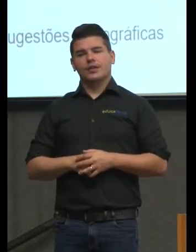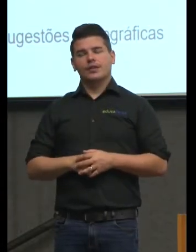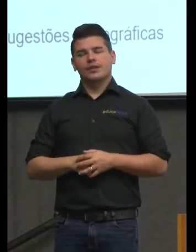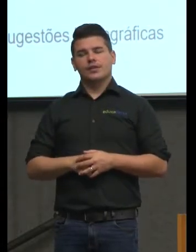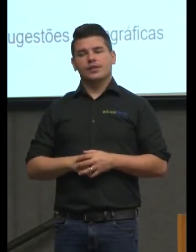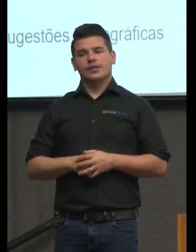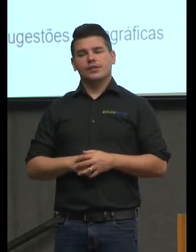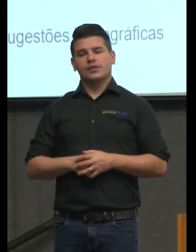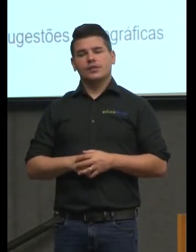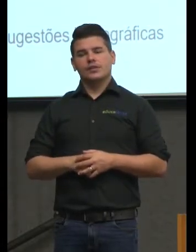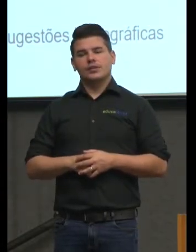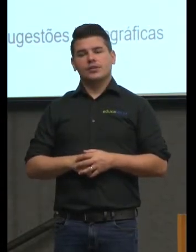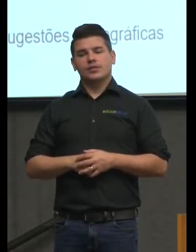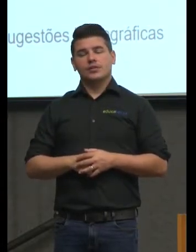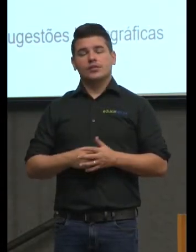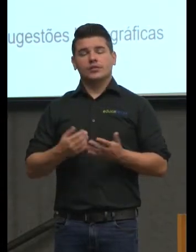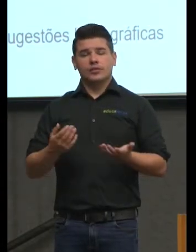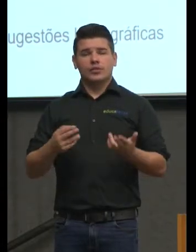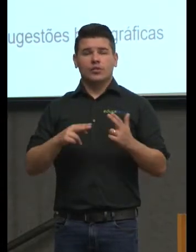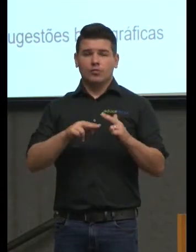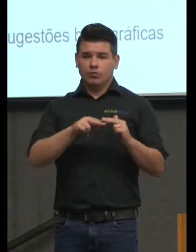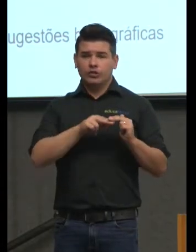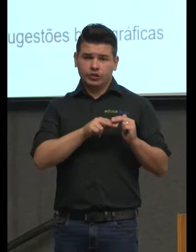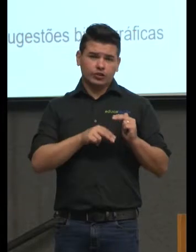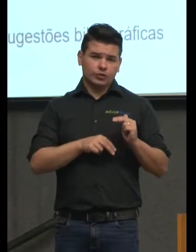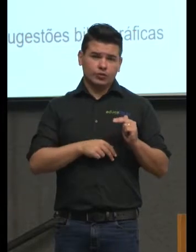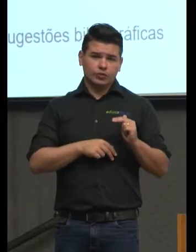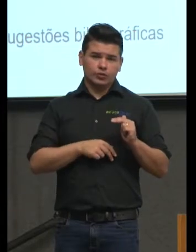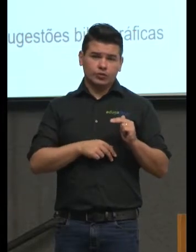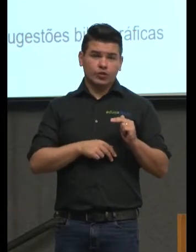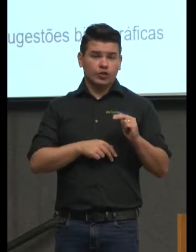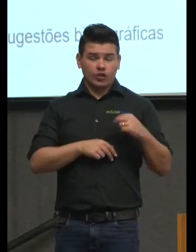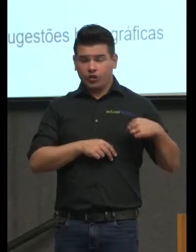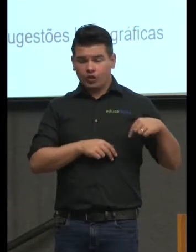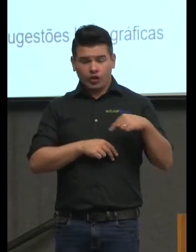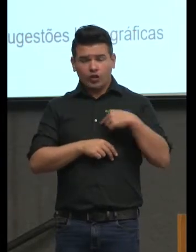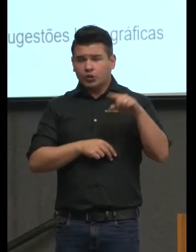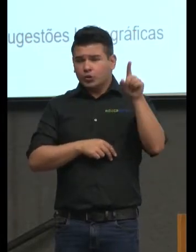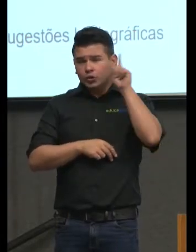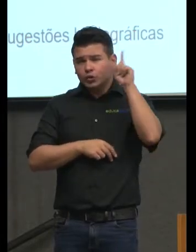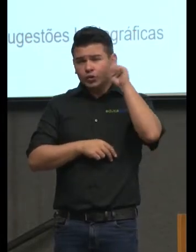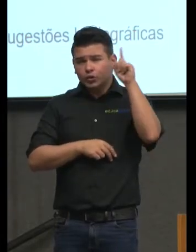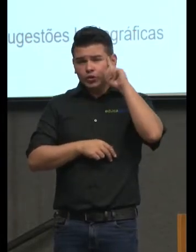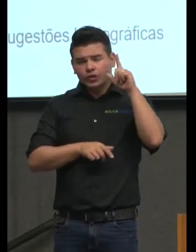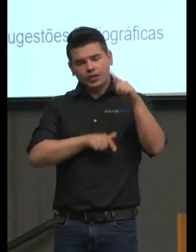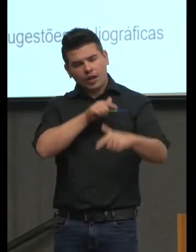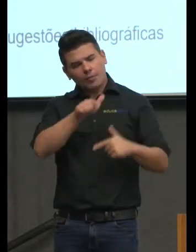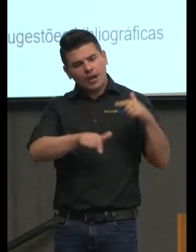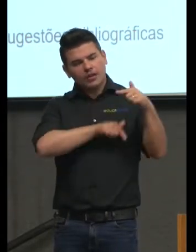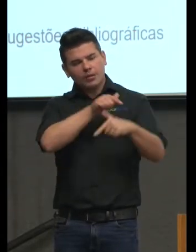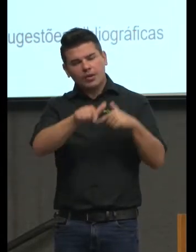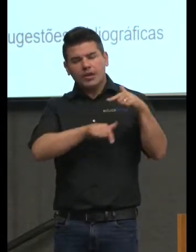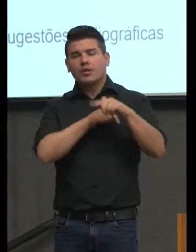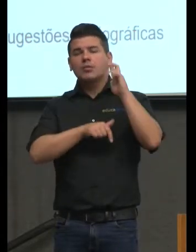por isso é que nós lutamos o tempo todo com essa ideia de